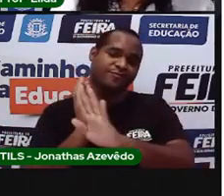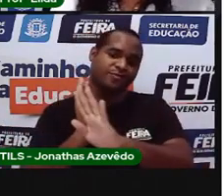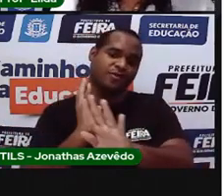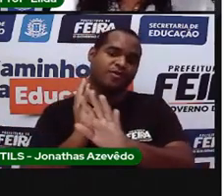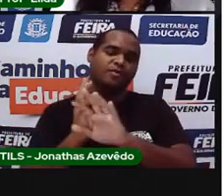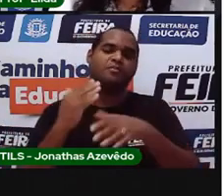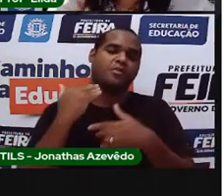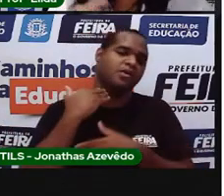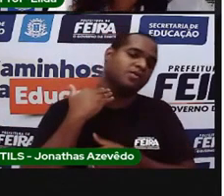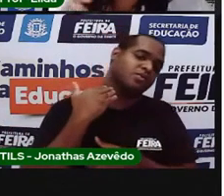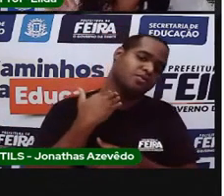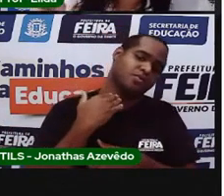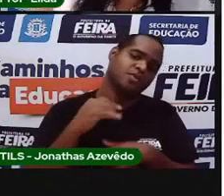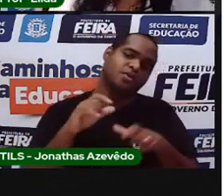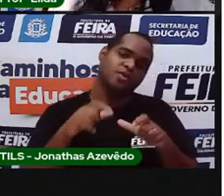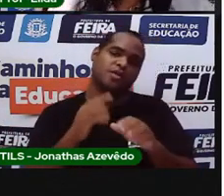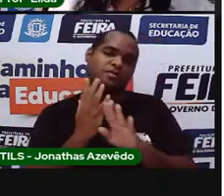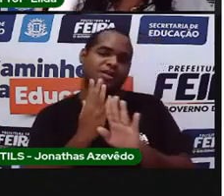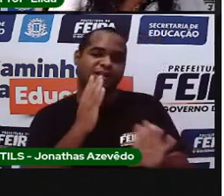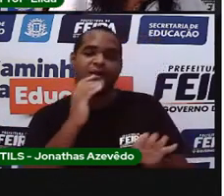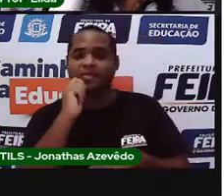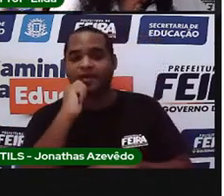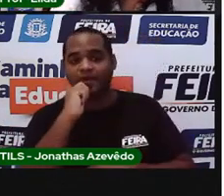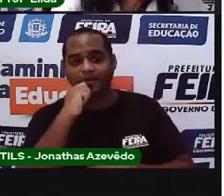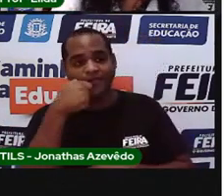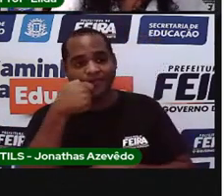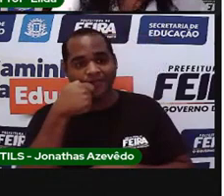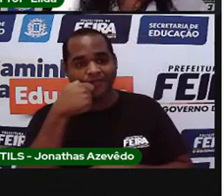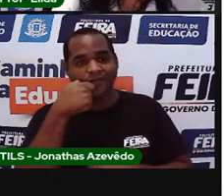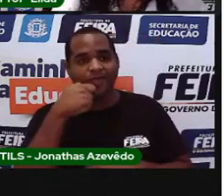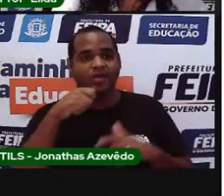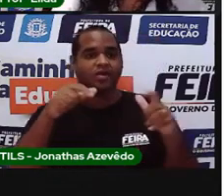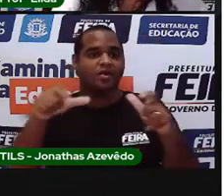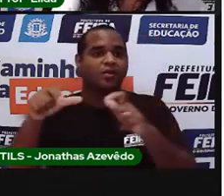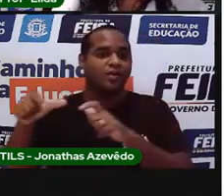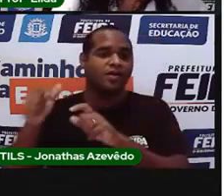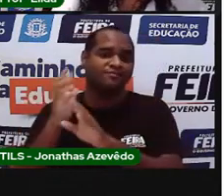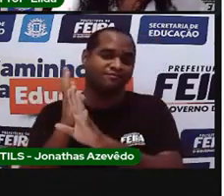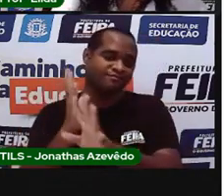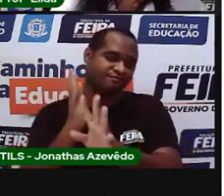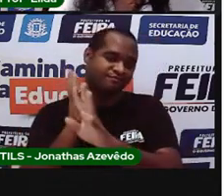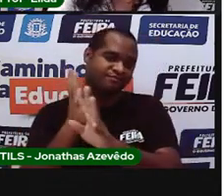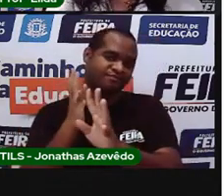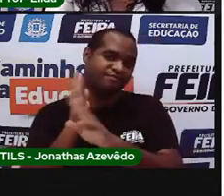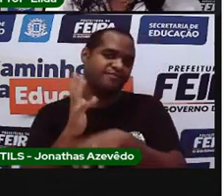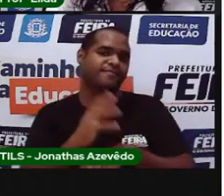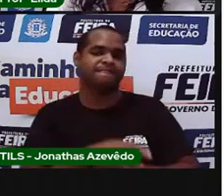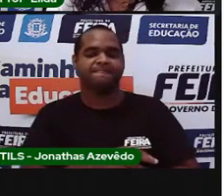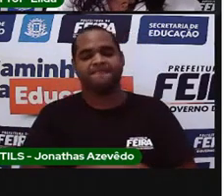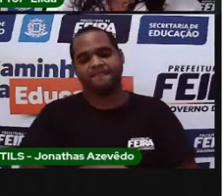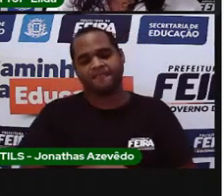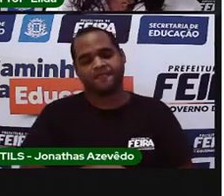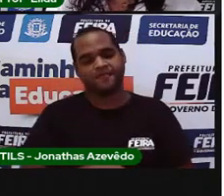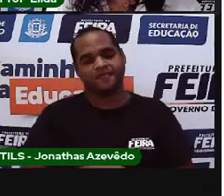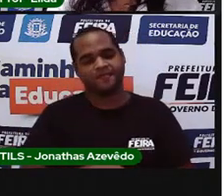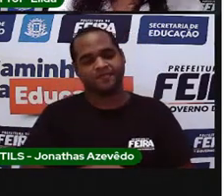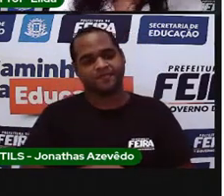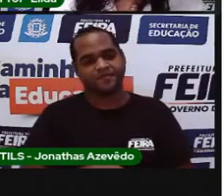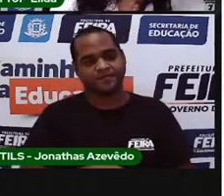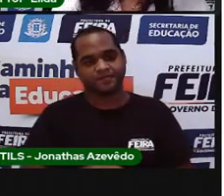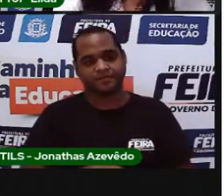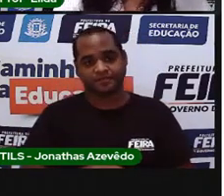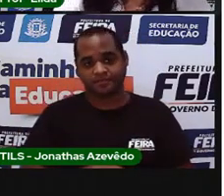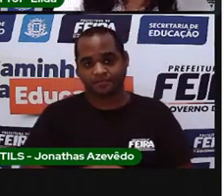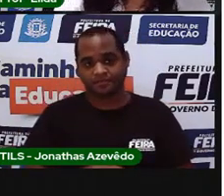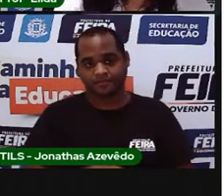fila do banco, na fila da padaria. Em todo lugar a gente usa a matemática. Quando a gente chega primeiro, a